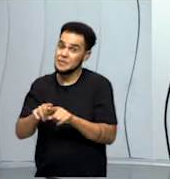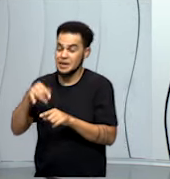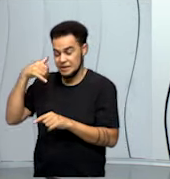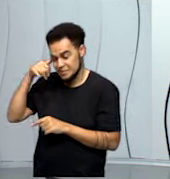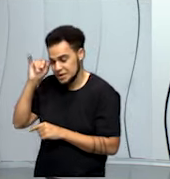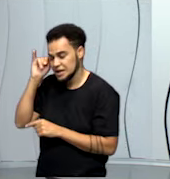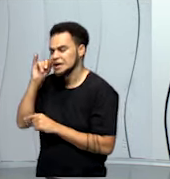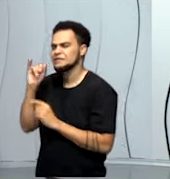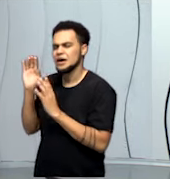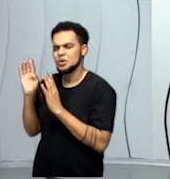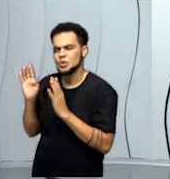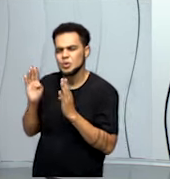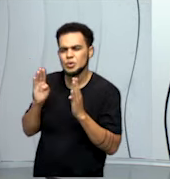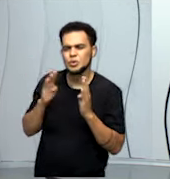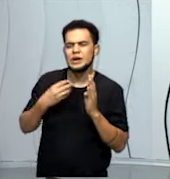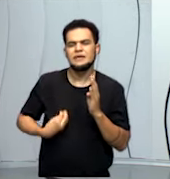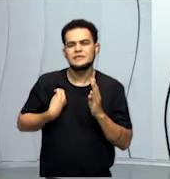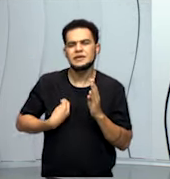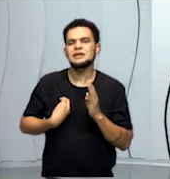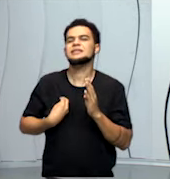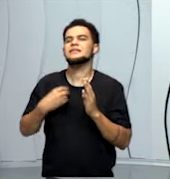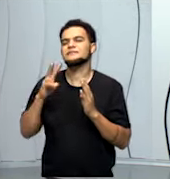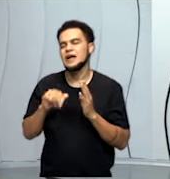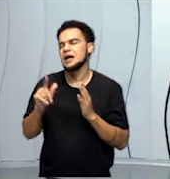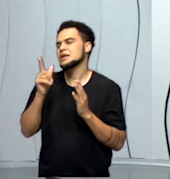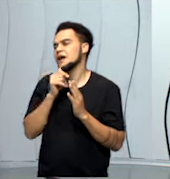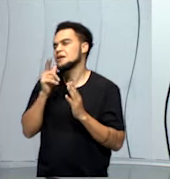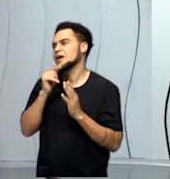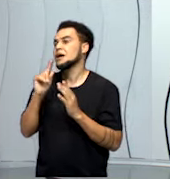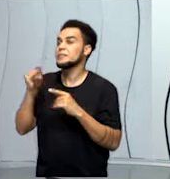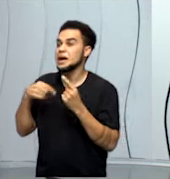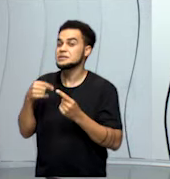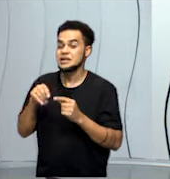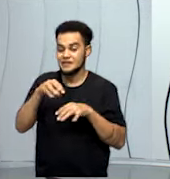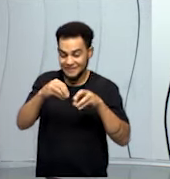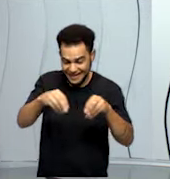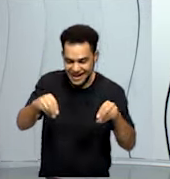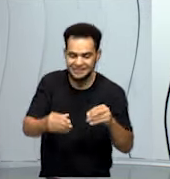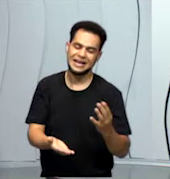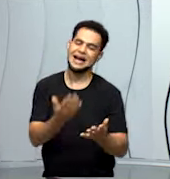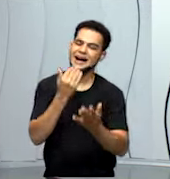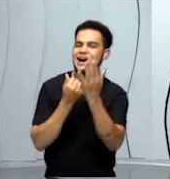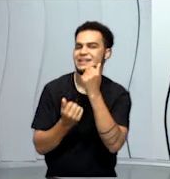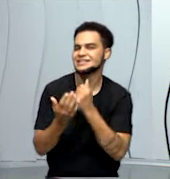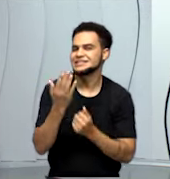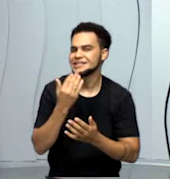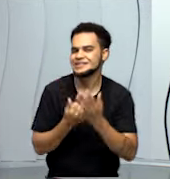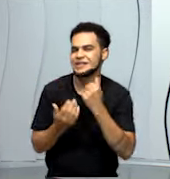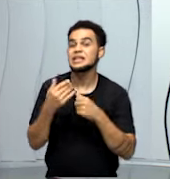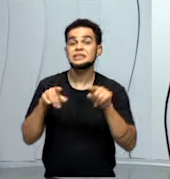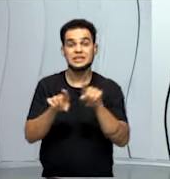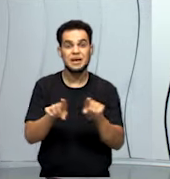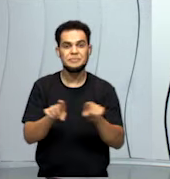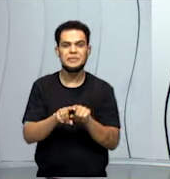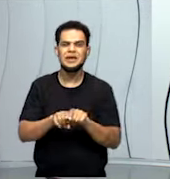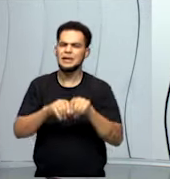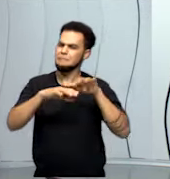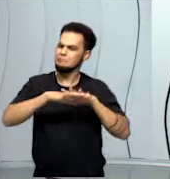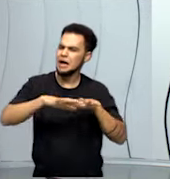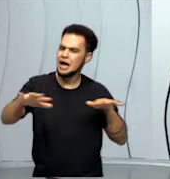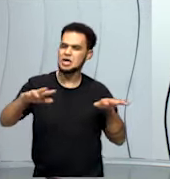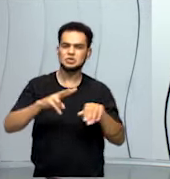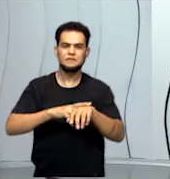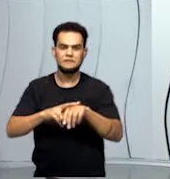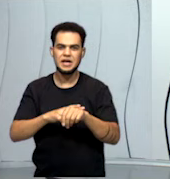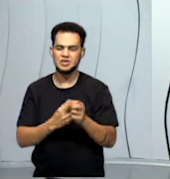ao longo da vida, vão comer essa ração feita de soja, vão também pastar, ali o pasto